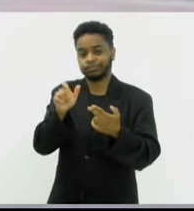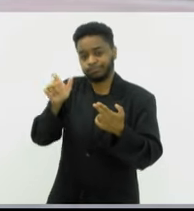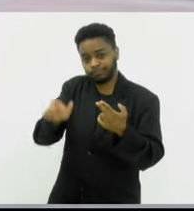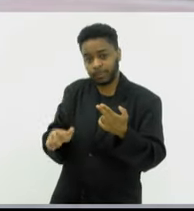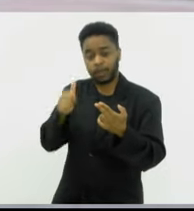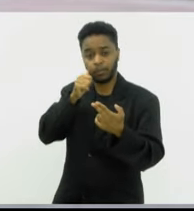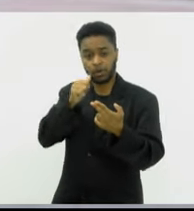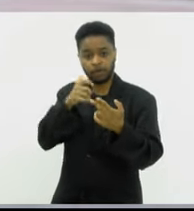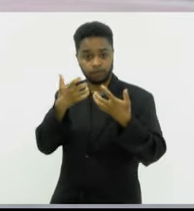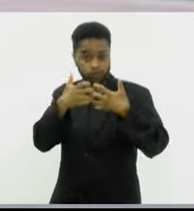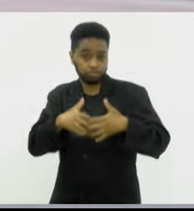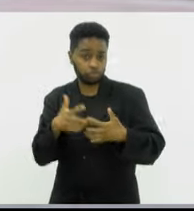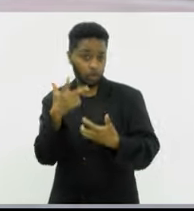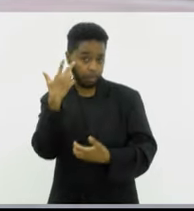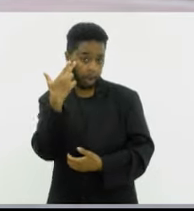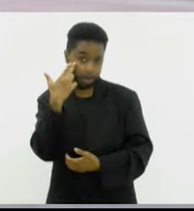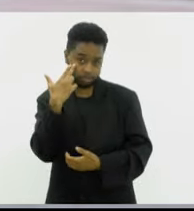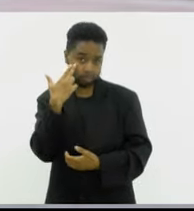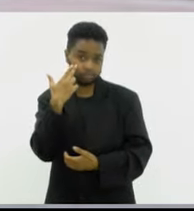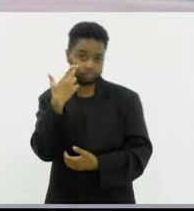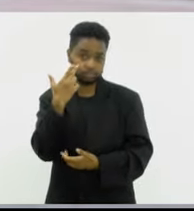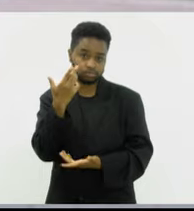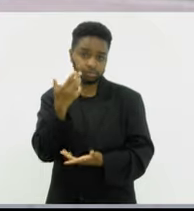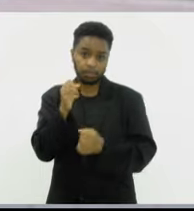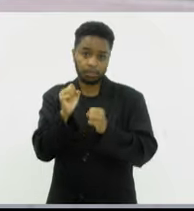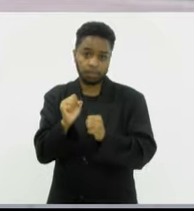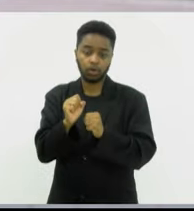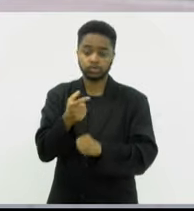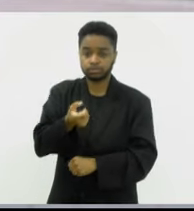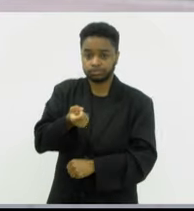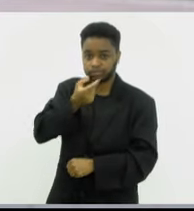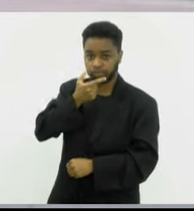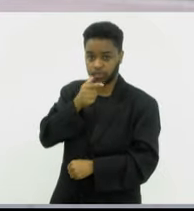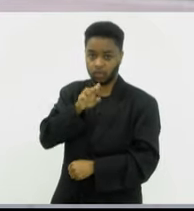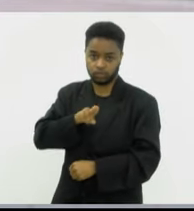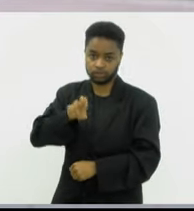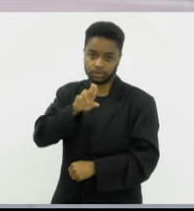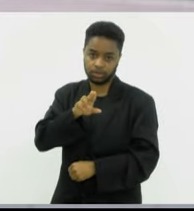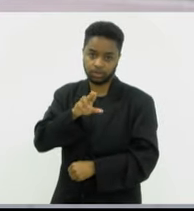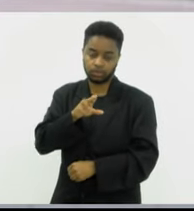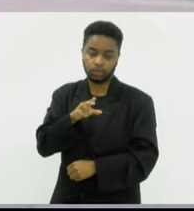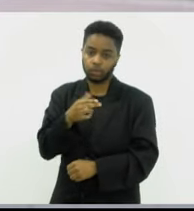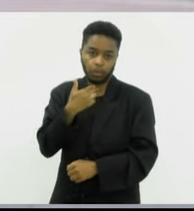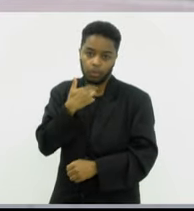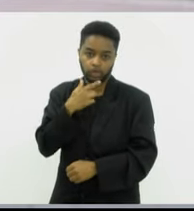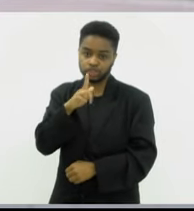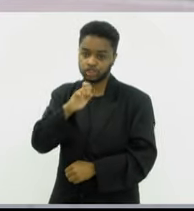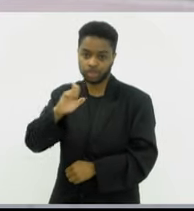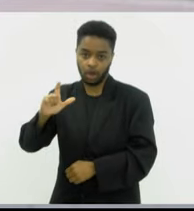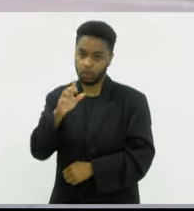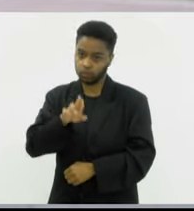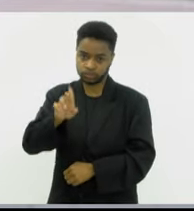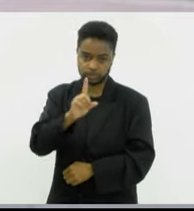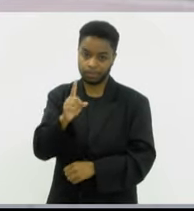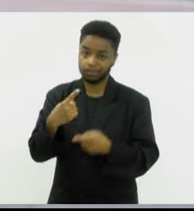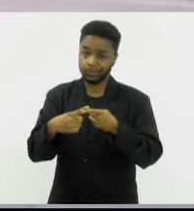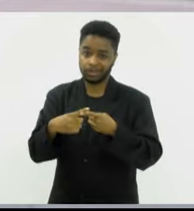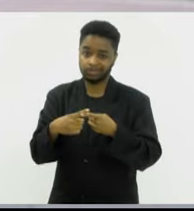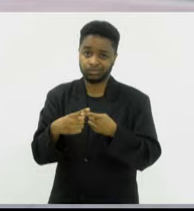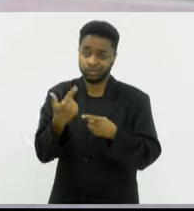Então, é uma progesterona oral, que é a melhor forma. Não se usa progesterona em gel, ela não tem efeito,